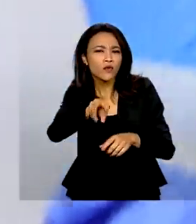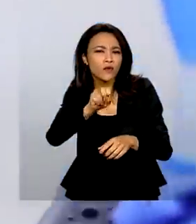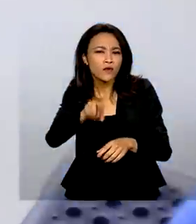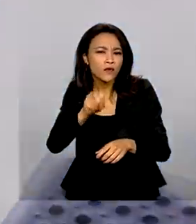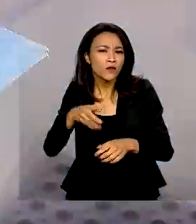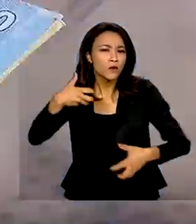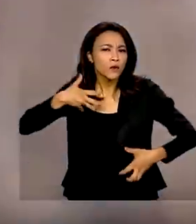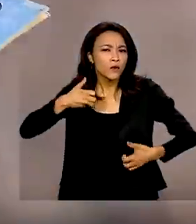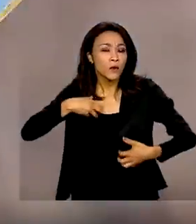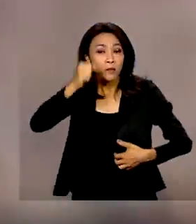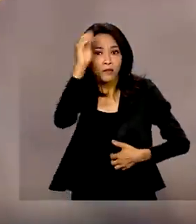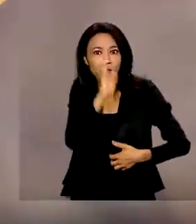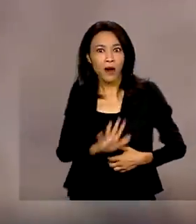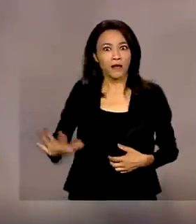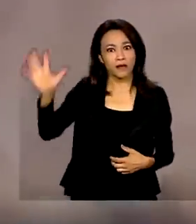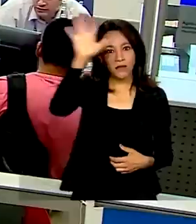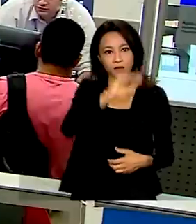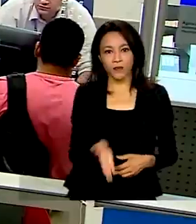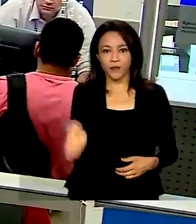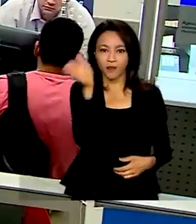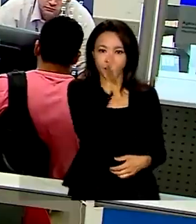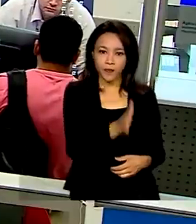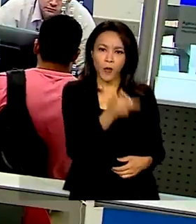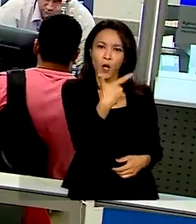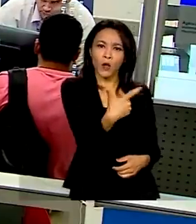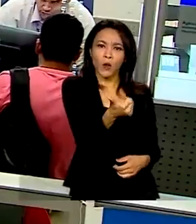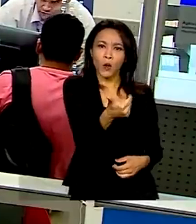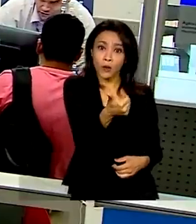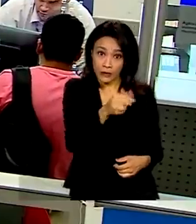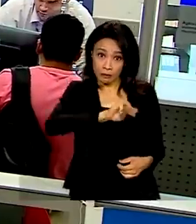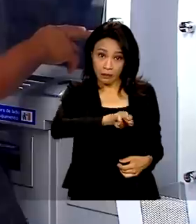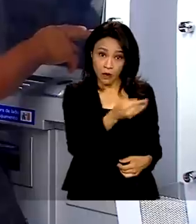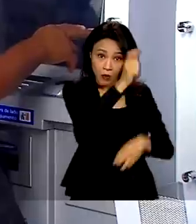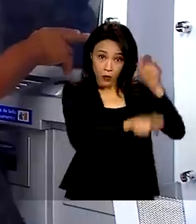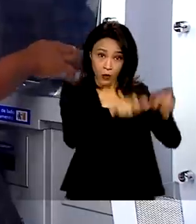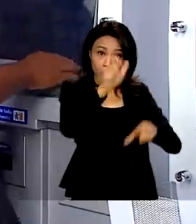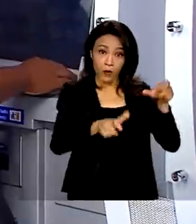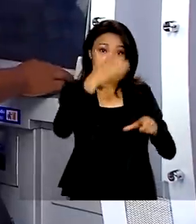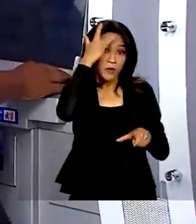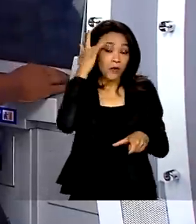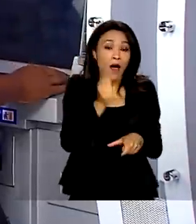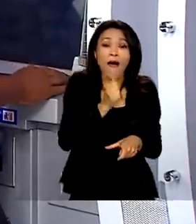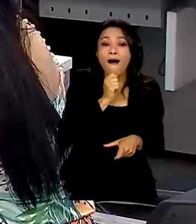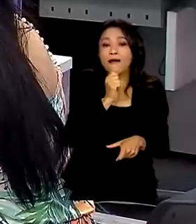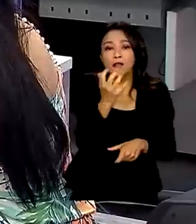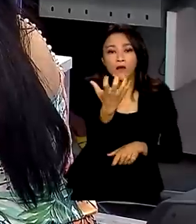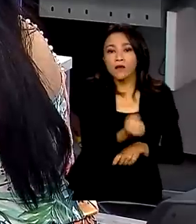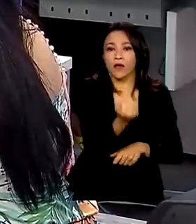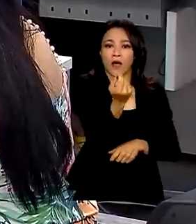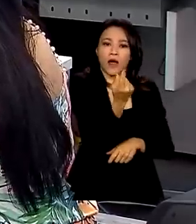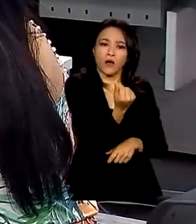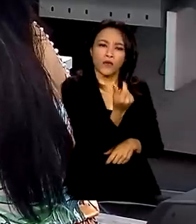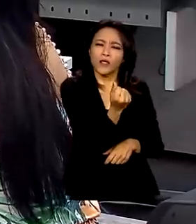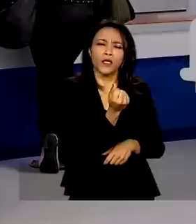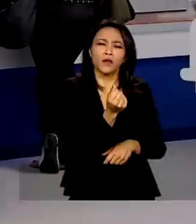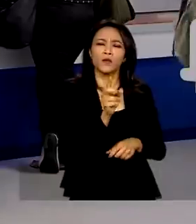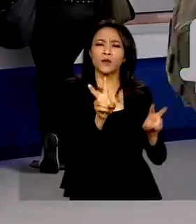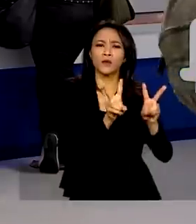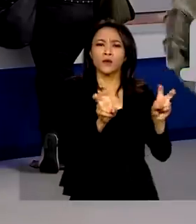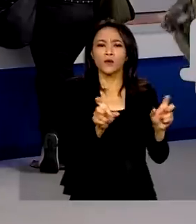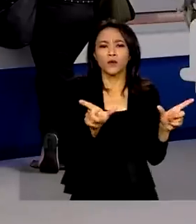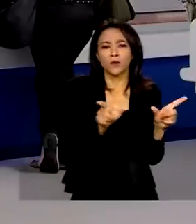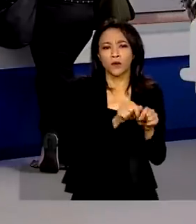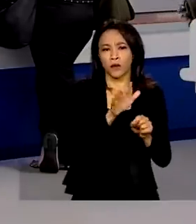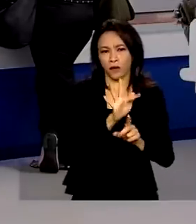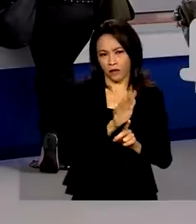o Brasil. 12 milhões de trabalhadores ainda não resgataram o saque extraordinário do FGTS.